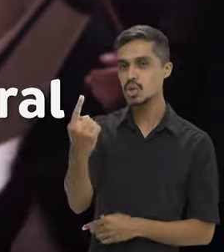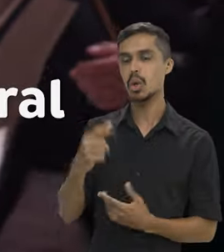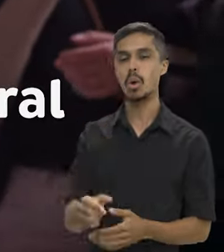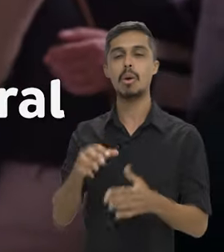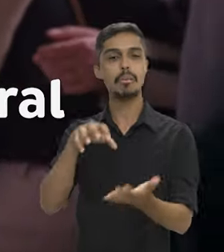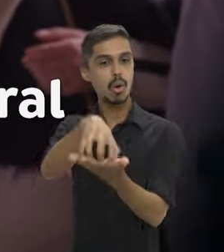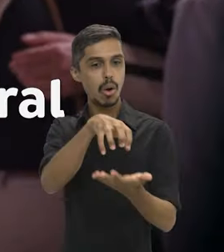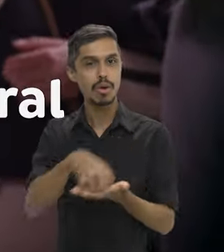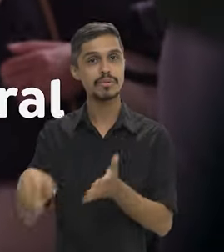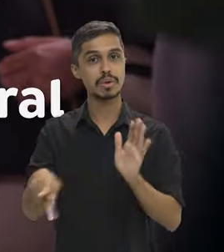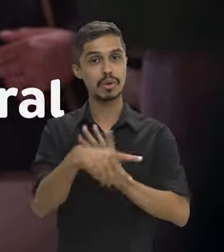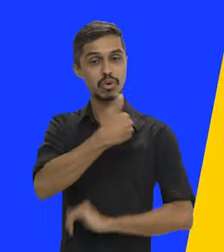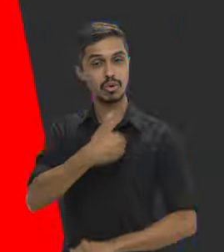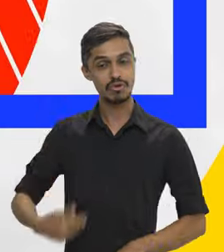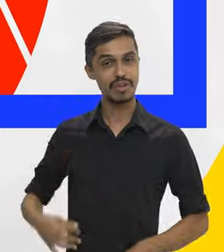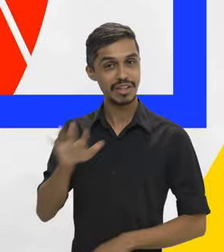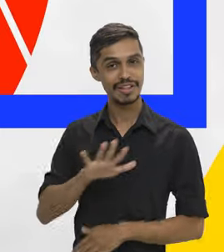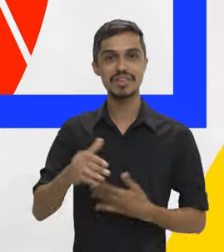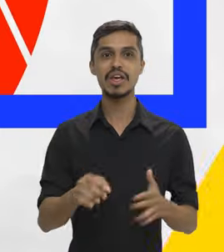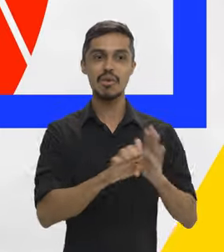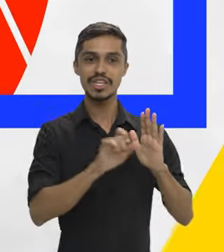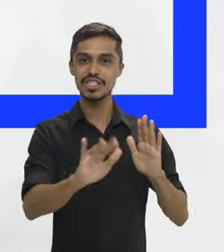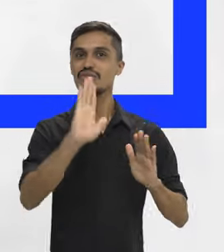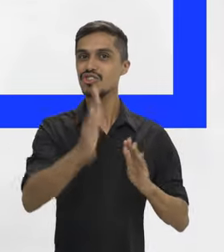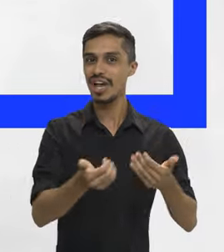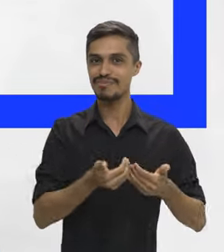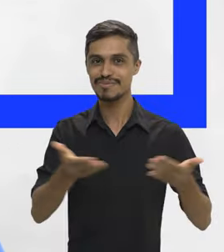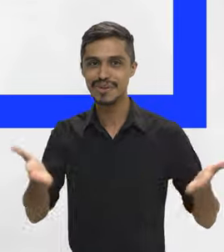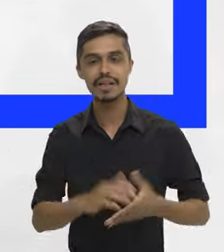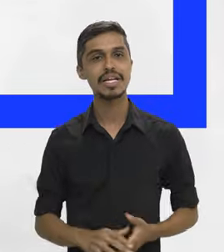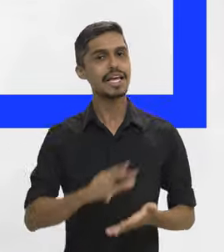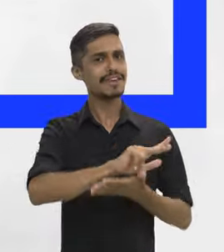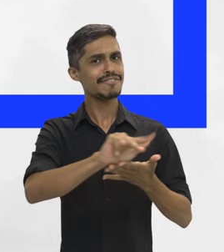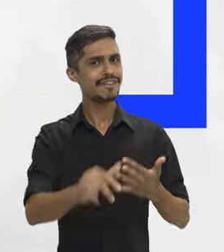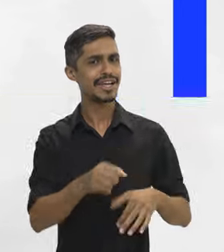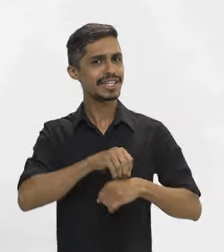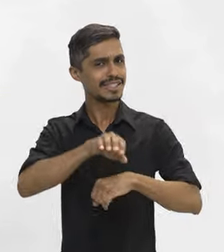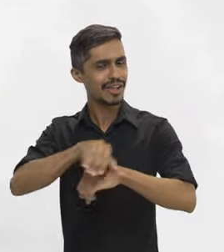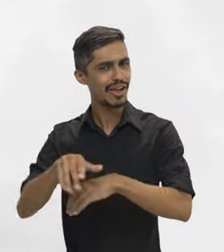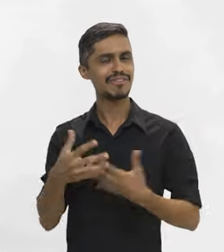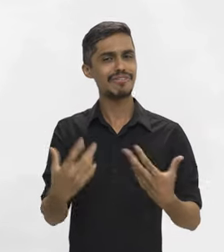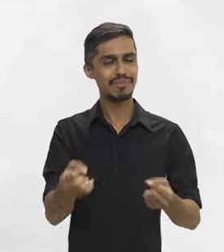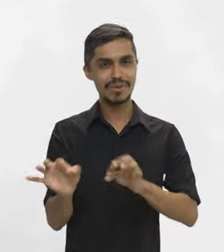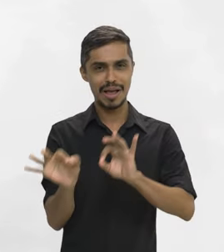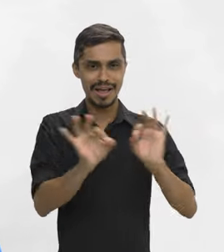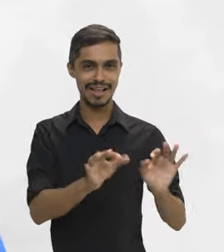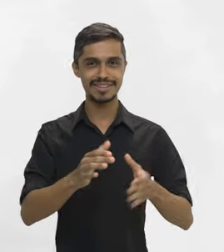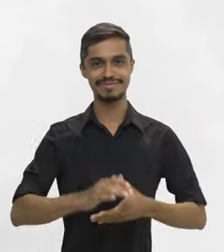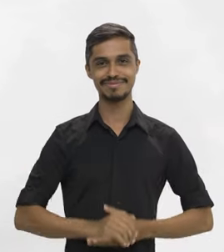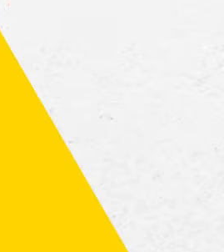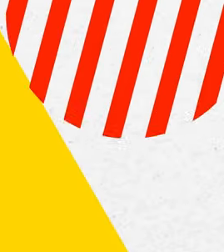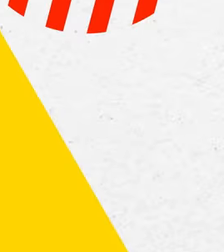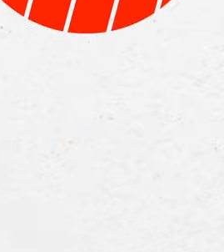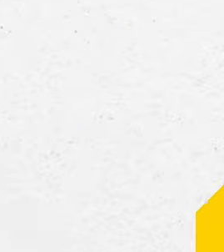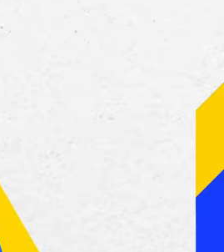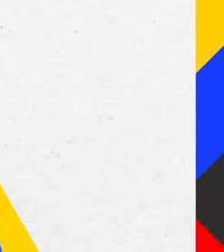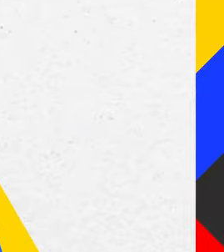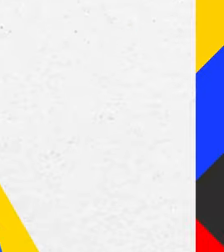instituições do governo federal. O edital está na rua e trouxe uma série de inovações. Vamos conferir?